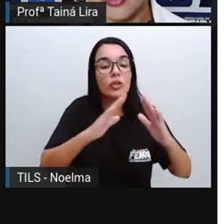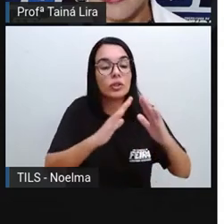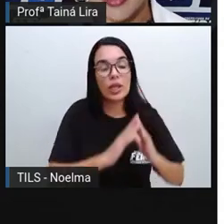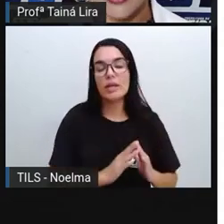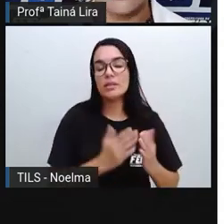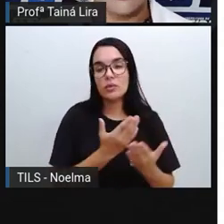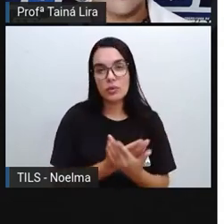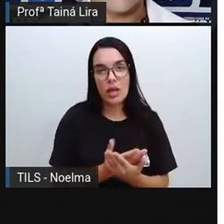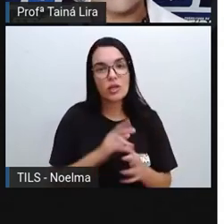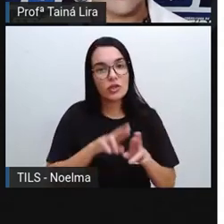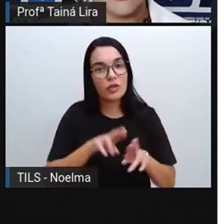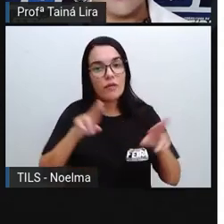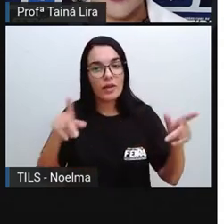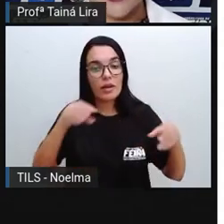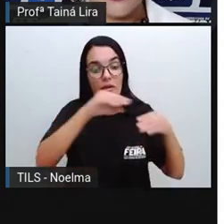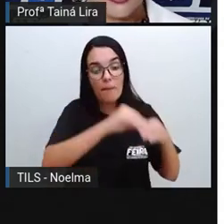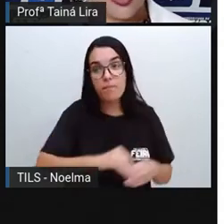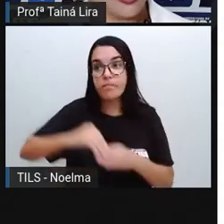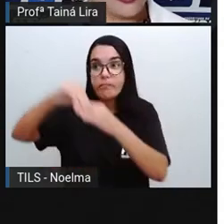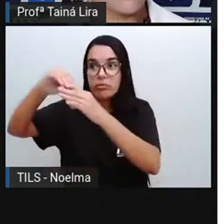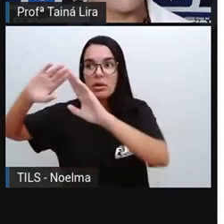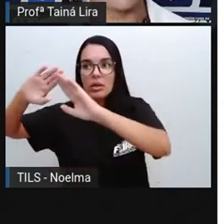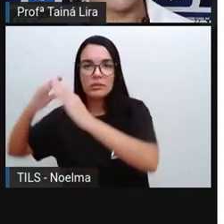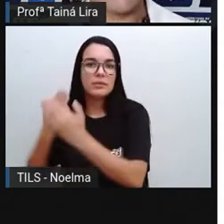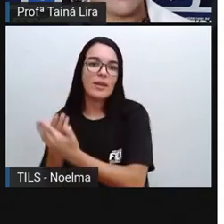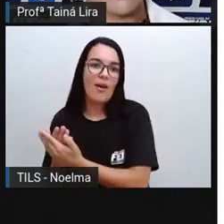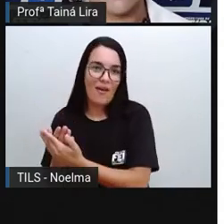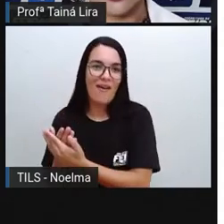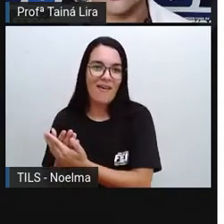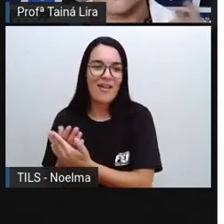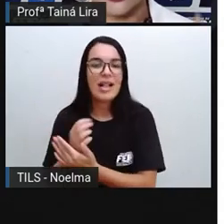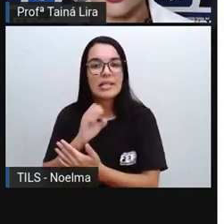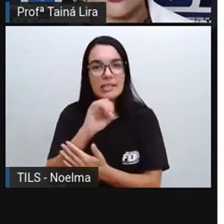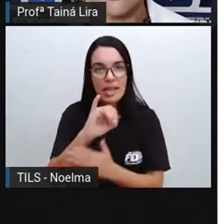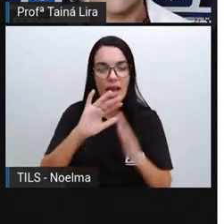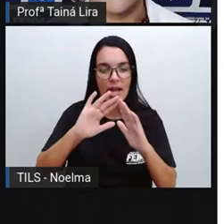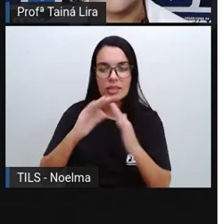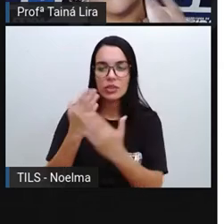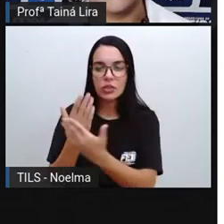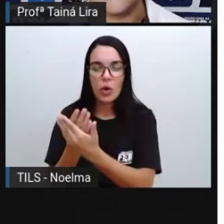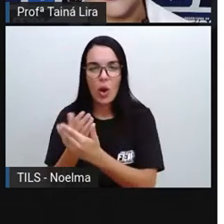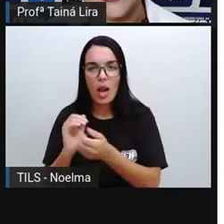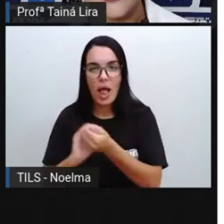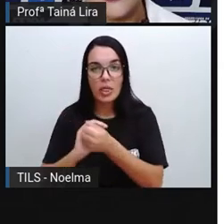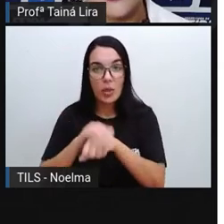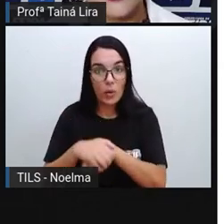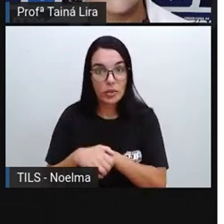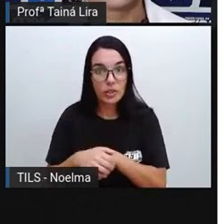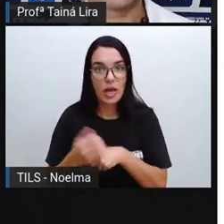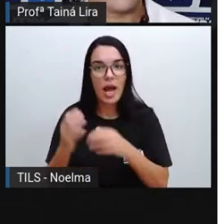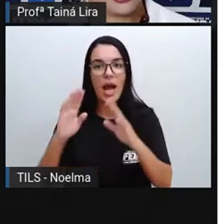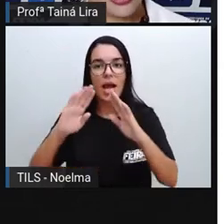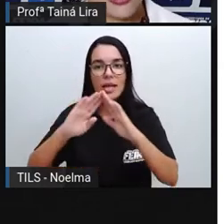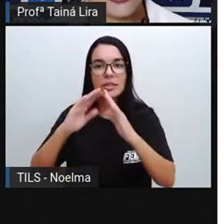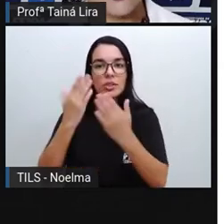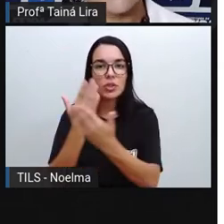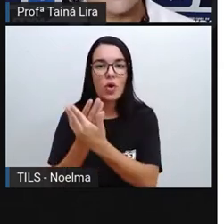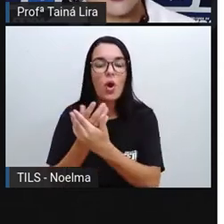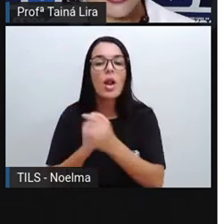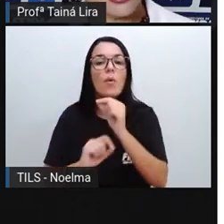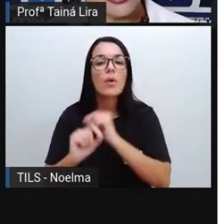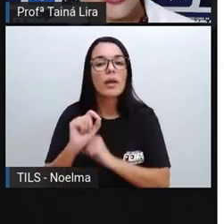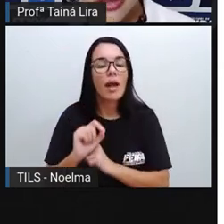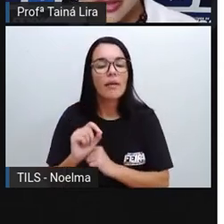em casa. É diferente de você ir para a escola. Se você for para a escola de noite, a escola vai estar o quê? Fechada,